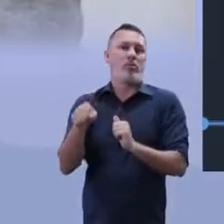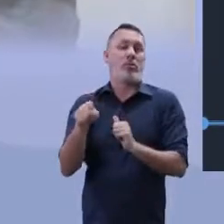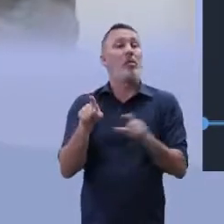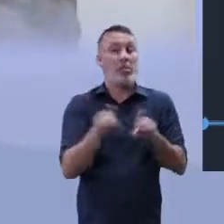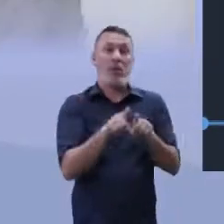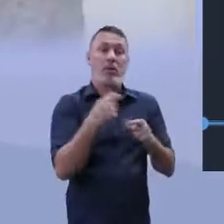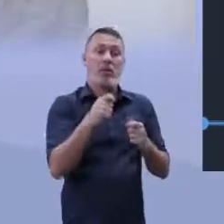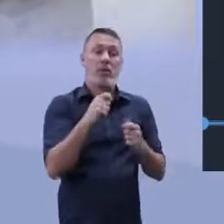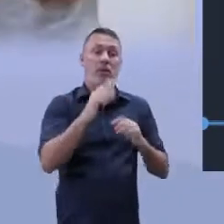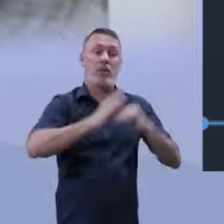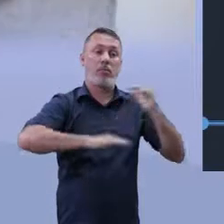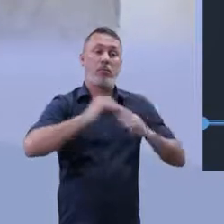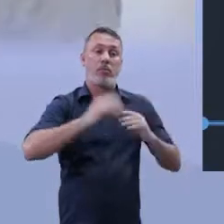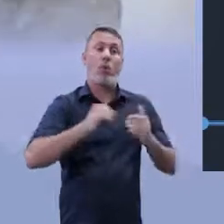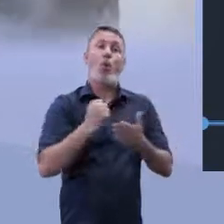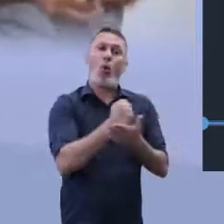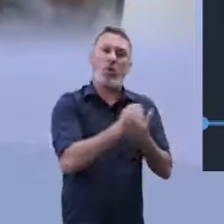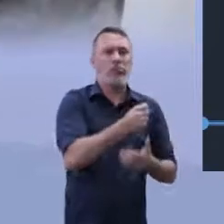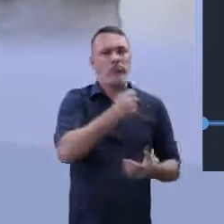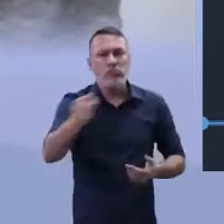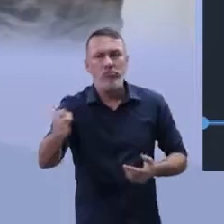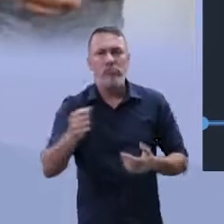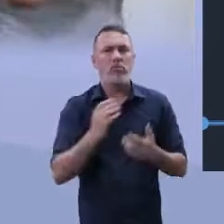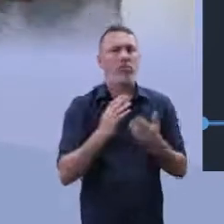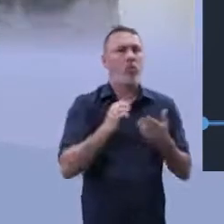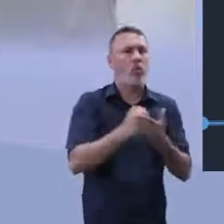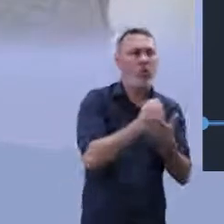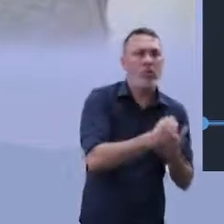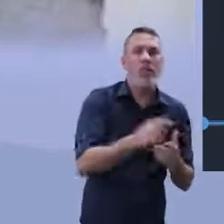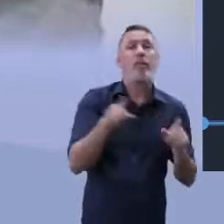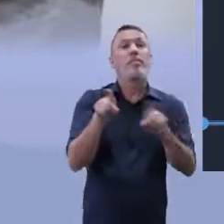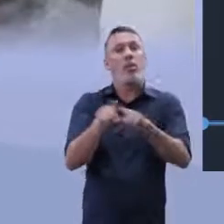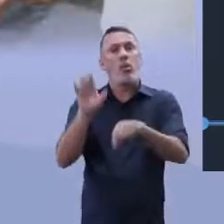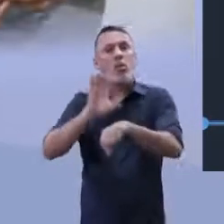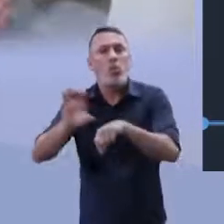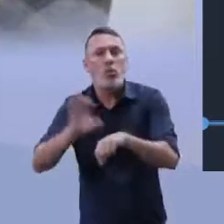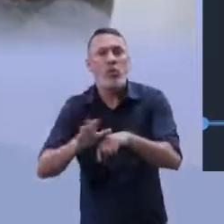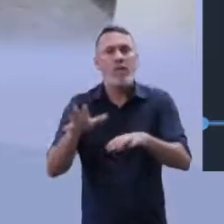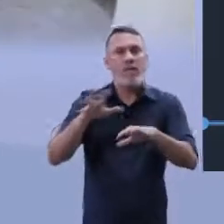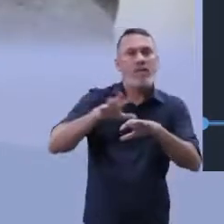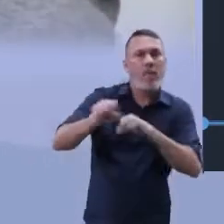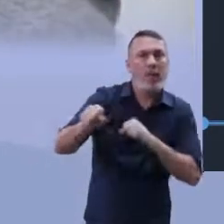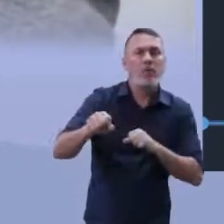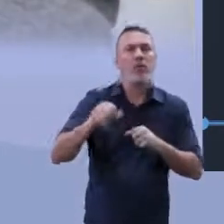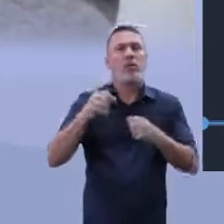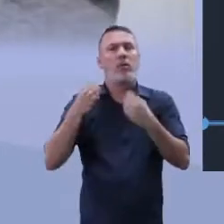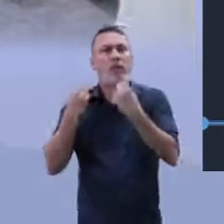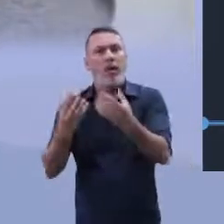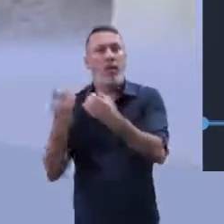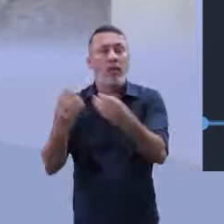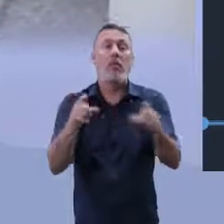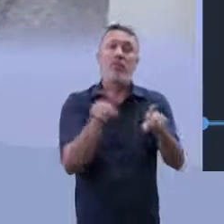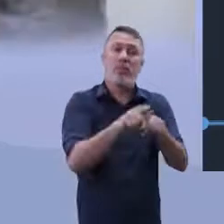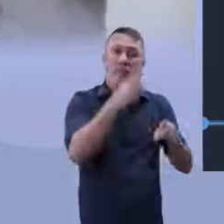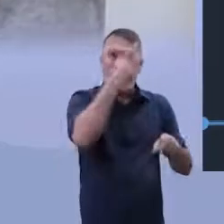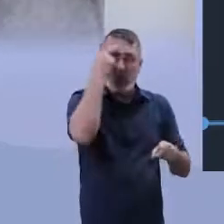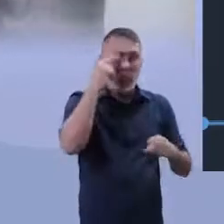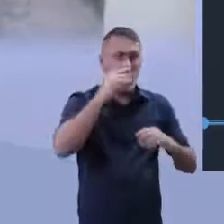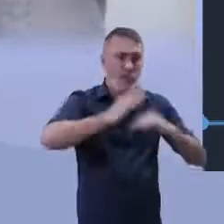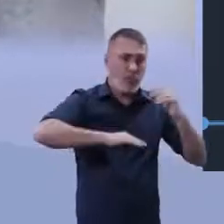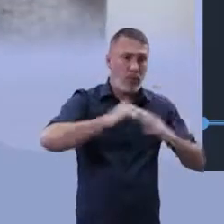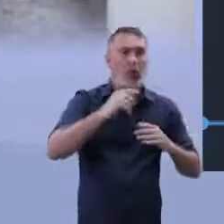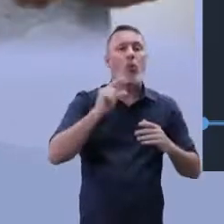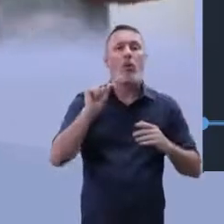Eu preciso contratar também profissionais, atletas, formação de atletas. Contratar profissionais capazes de formar